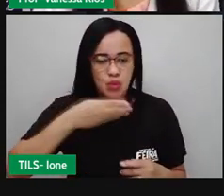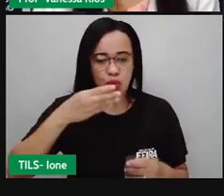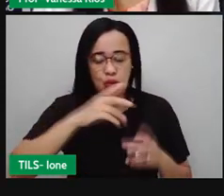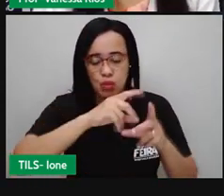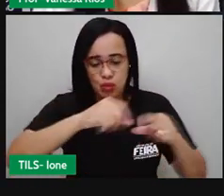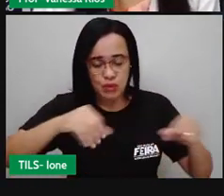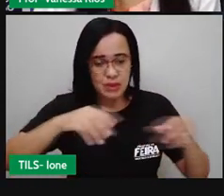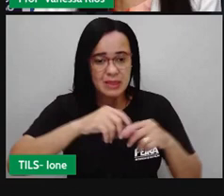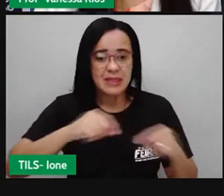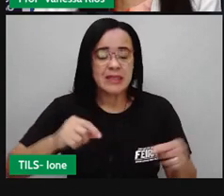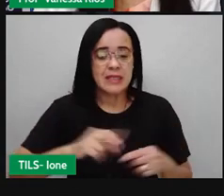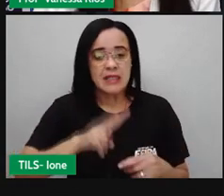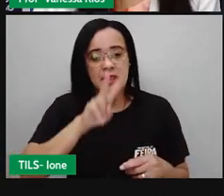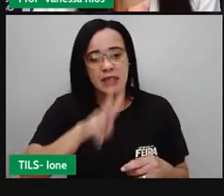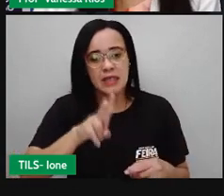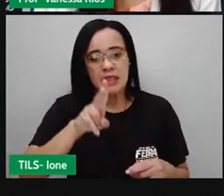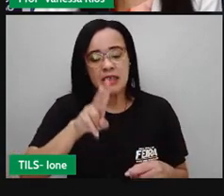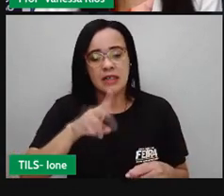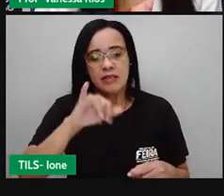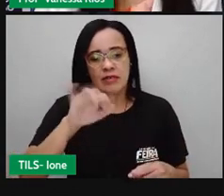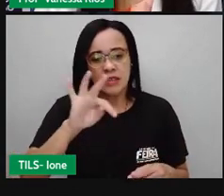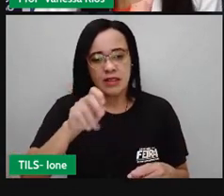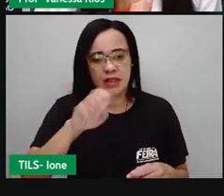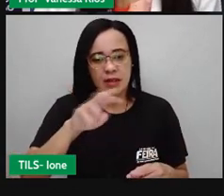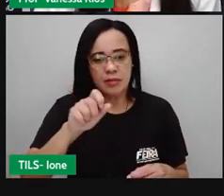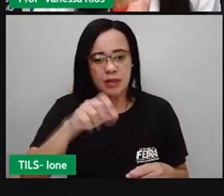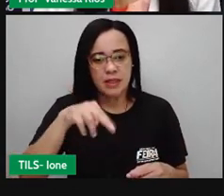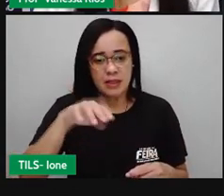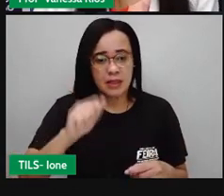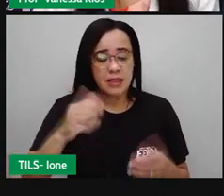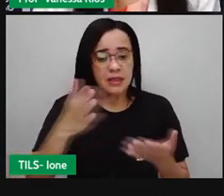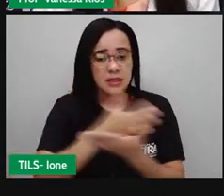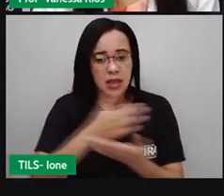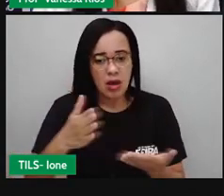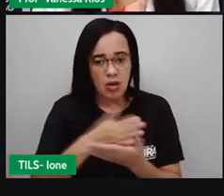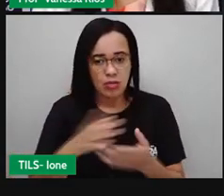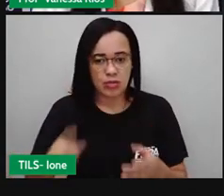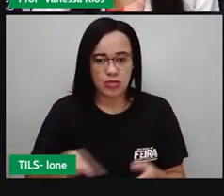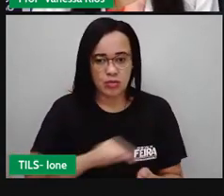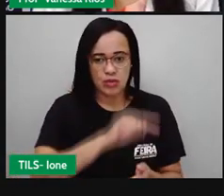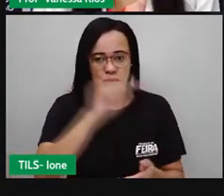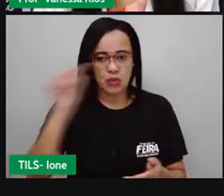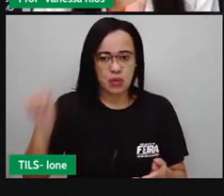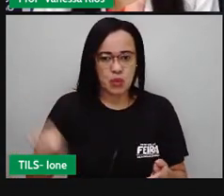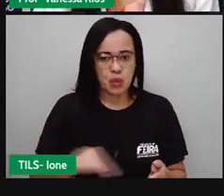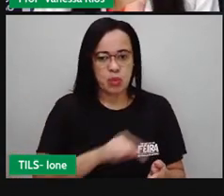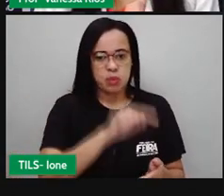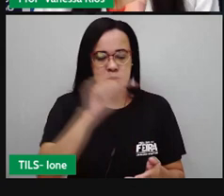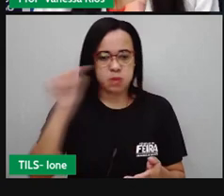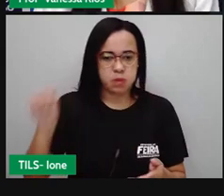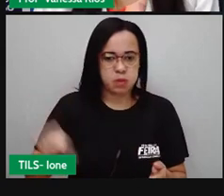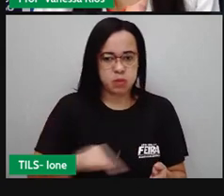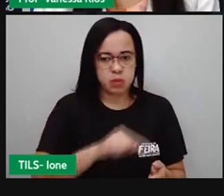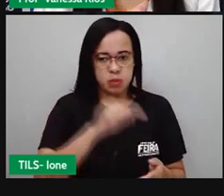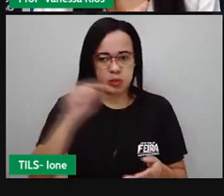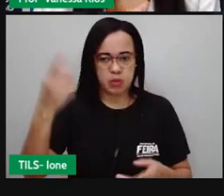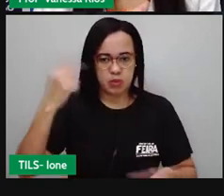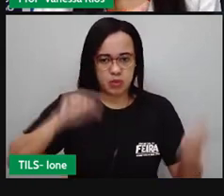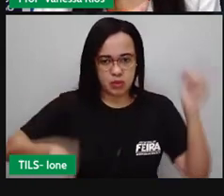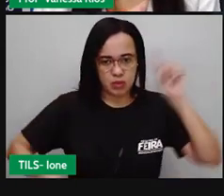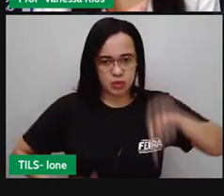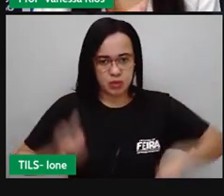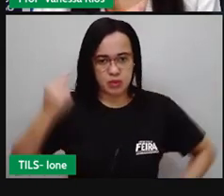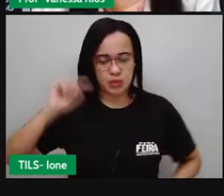parede do túbulo renal e retornam aí à circulação sanguínea. Então o plasma corresponde à parte líquida, né?